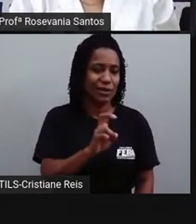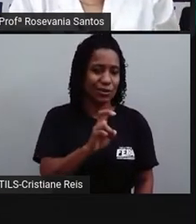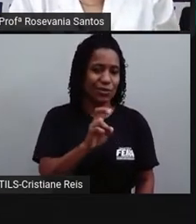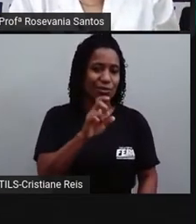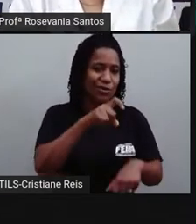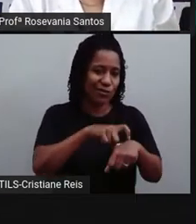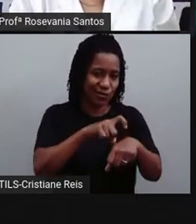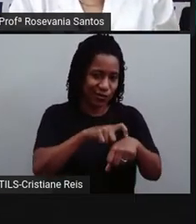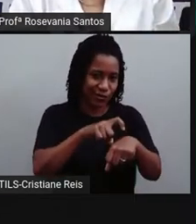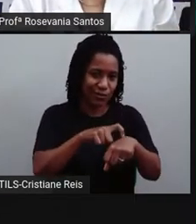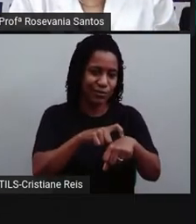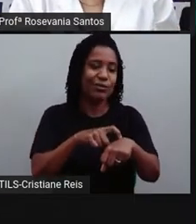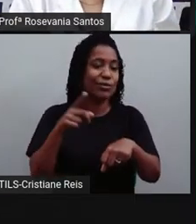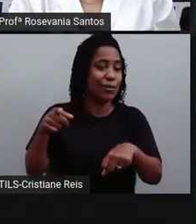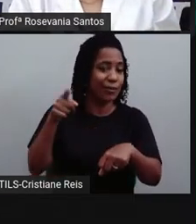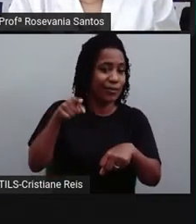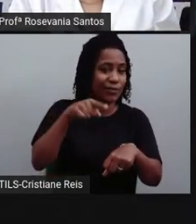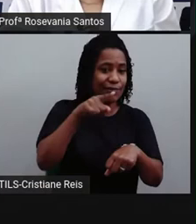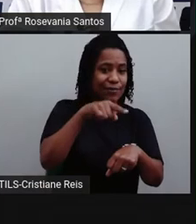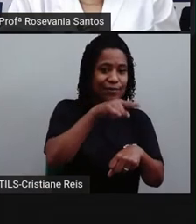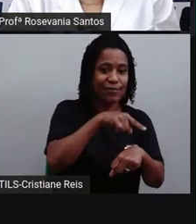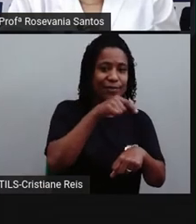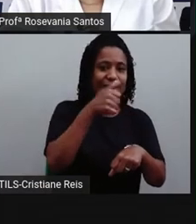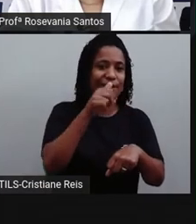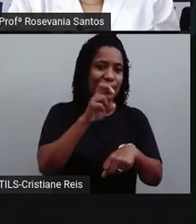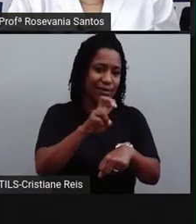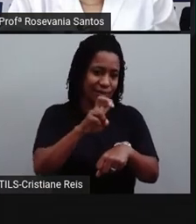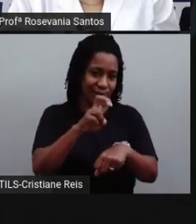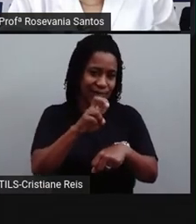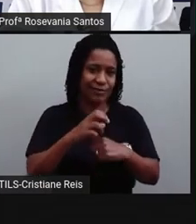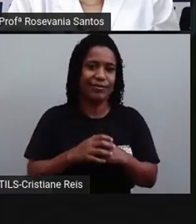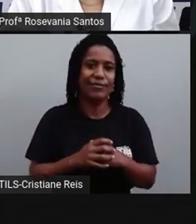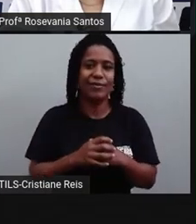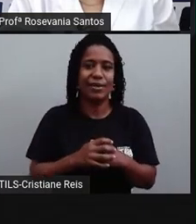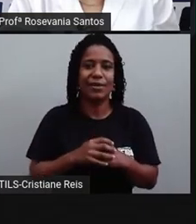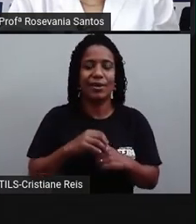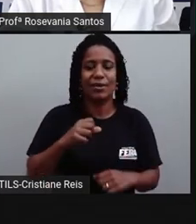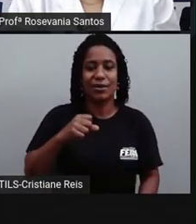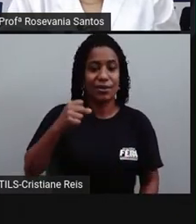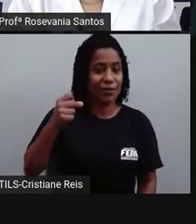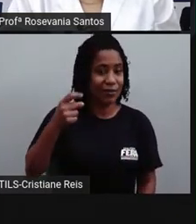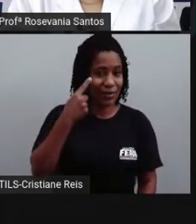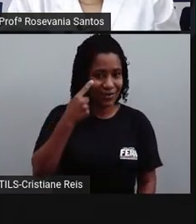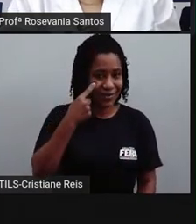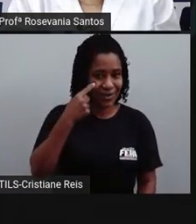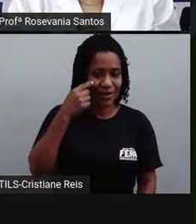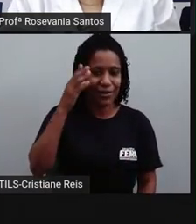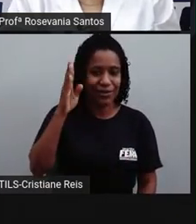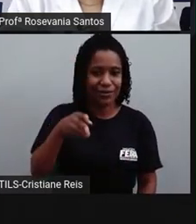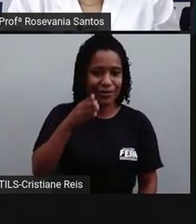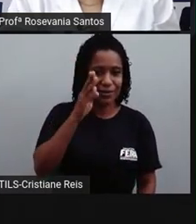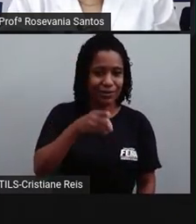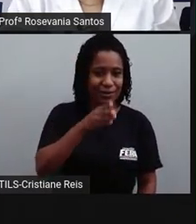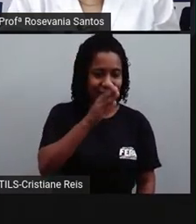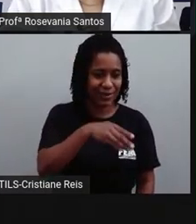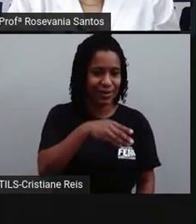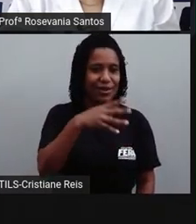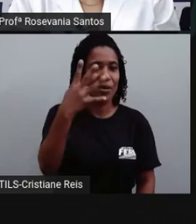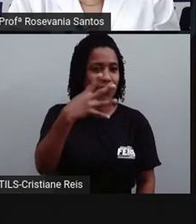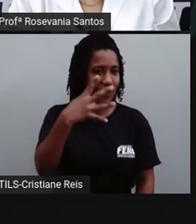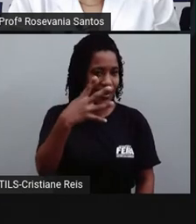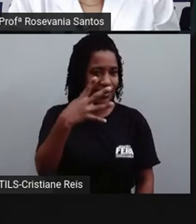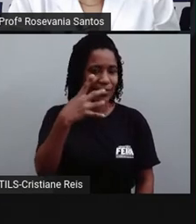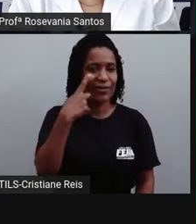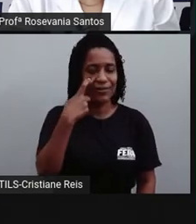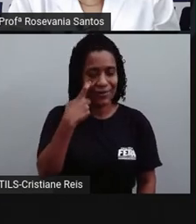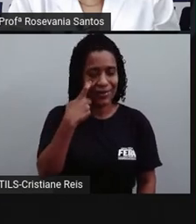somando de 15 em 15. Aqui os espacinhos, 1, 2, 3, 4. Então, aqui, olhando mesmo no território brasileiro,